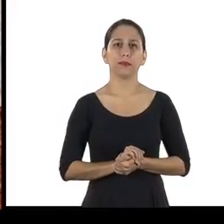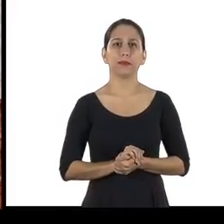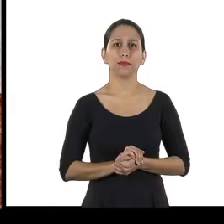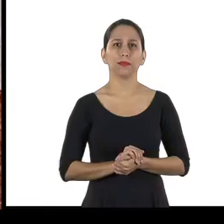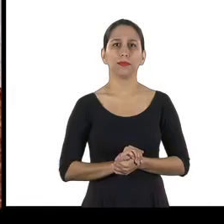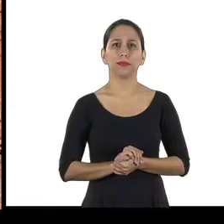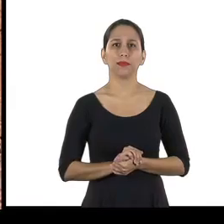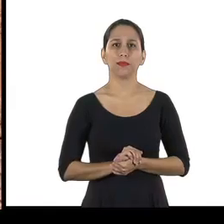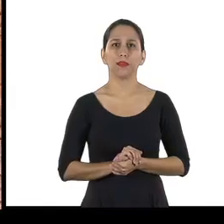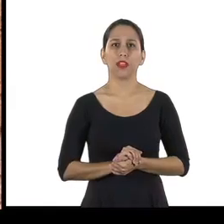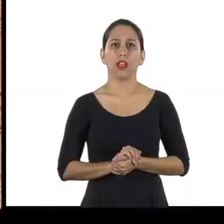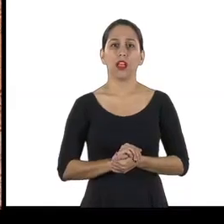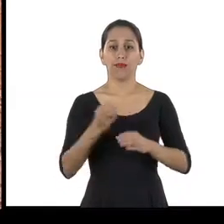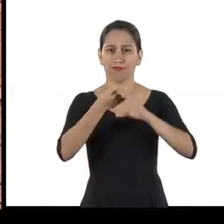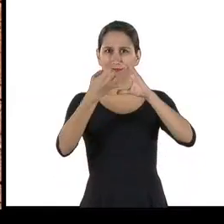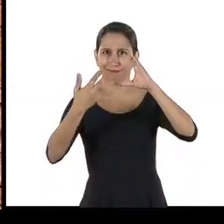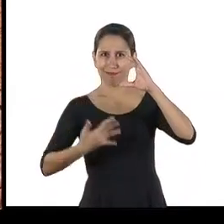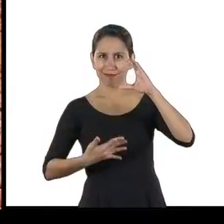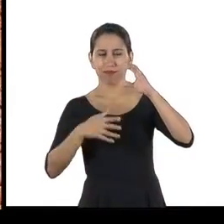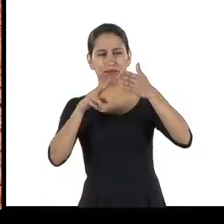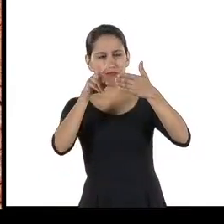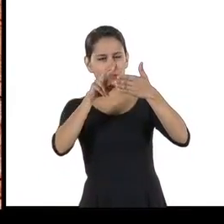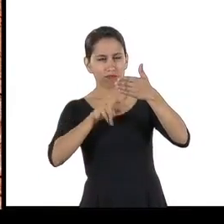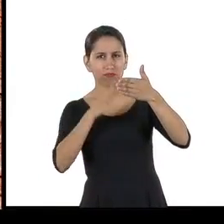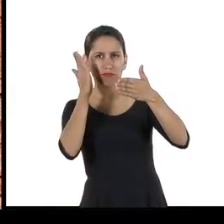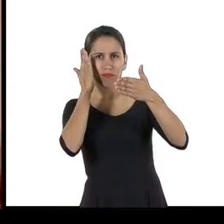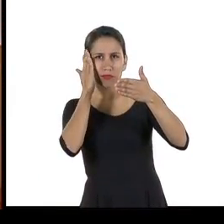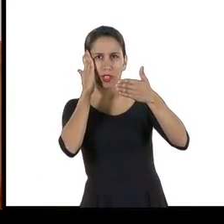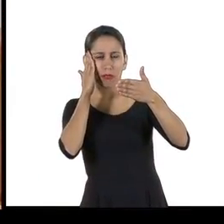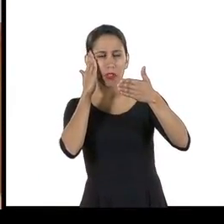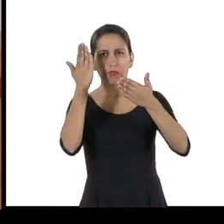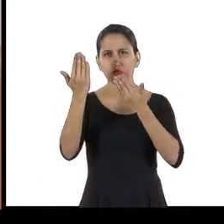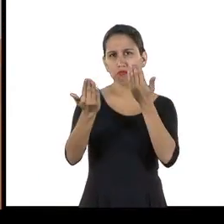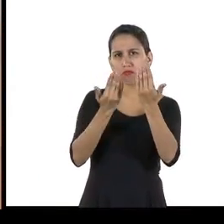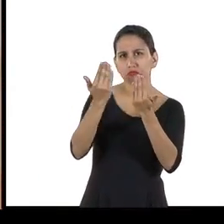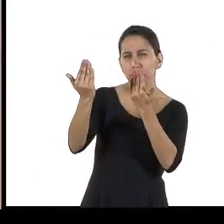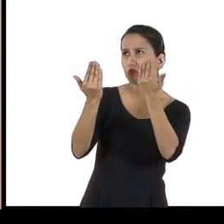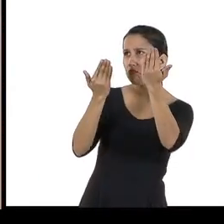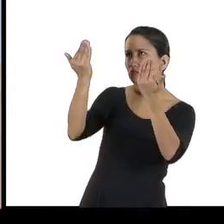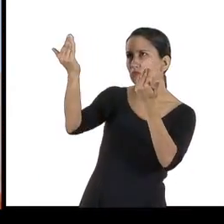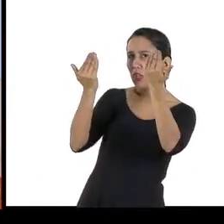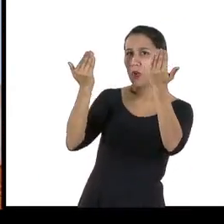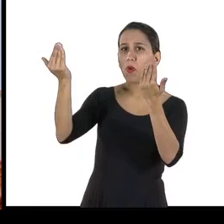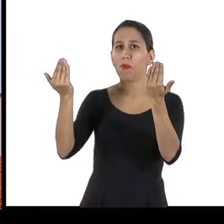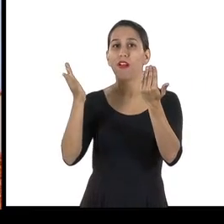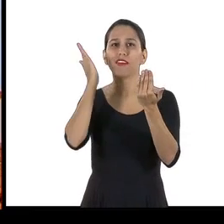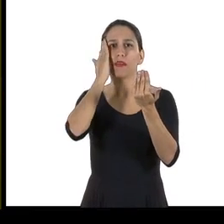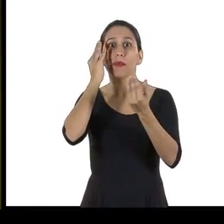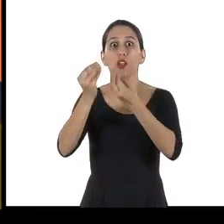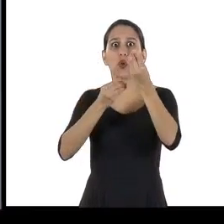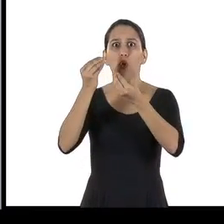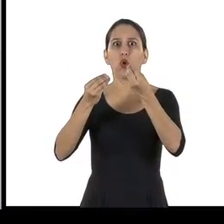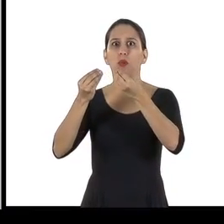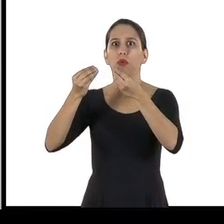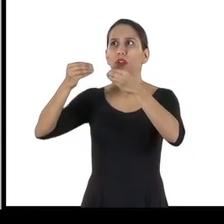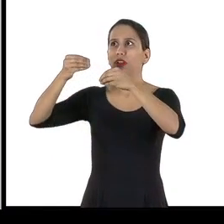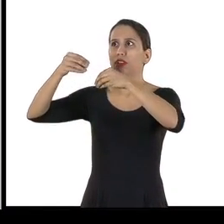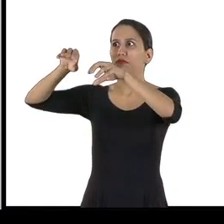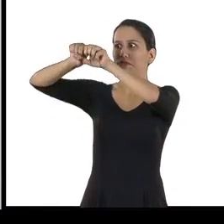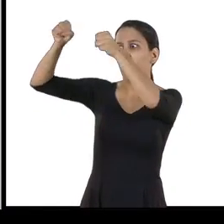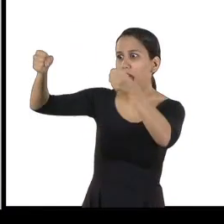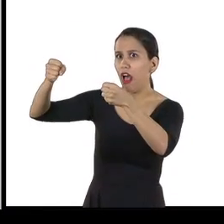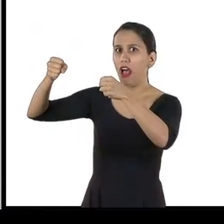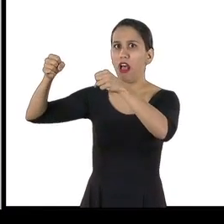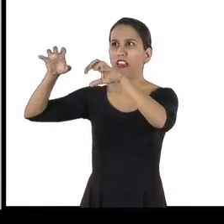dimensionamento é importantíssimo para que não ocorram deslizamentos ou rupturas de rochas. Vinheta animada, vias de